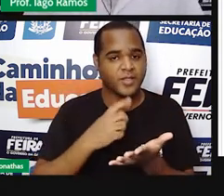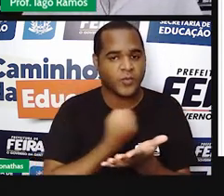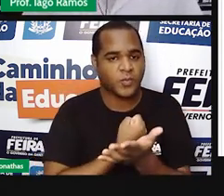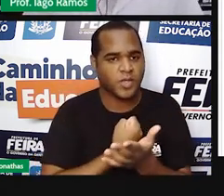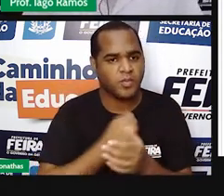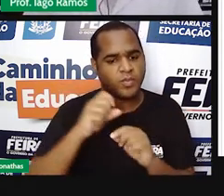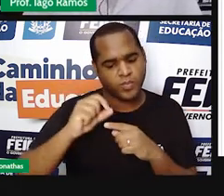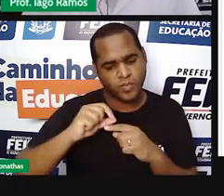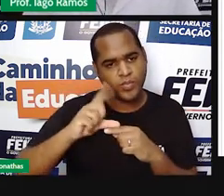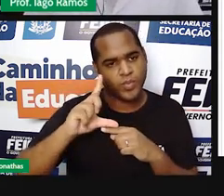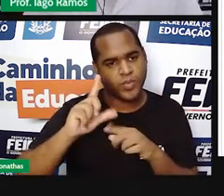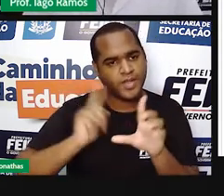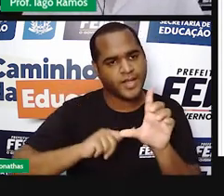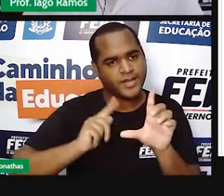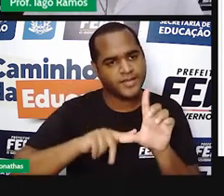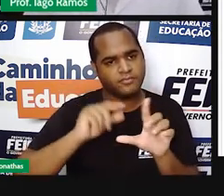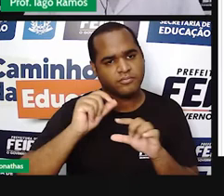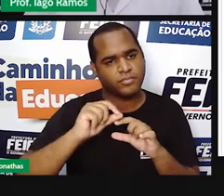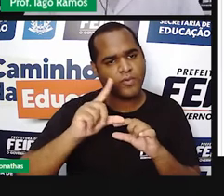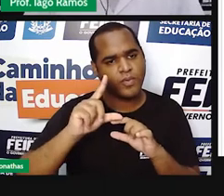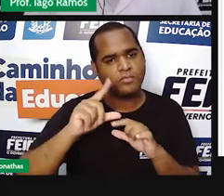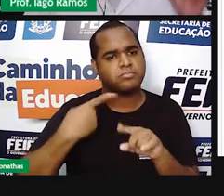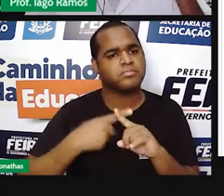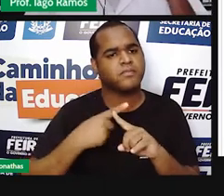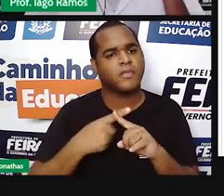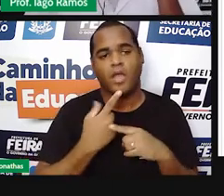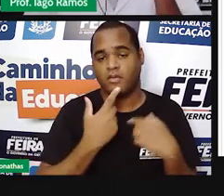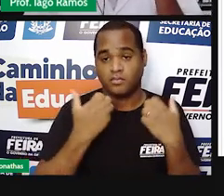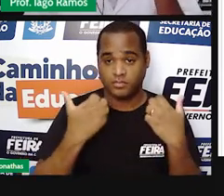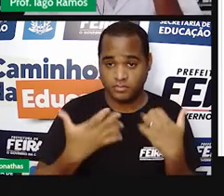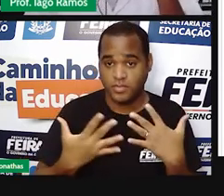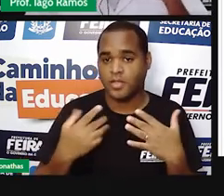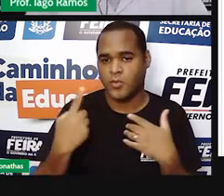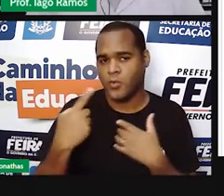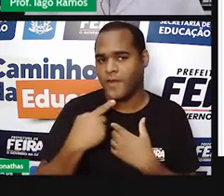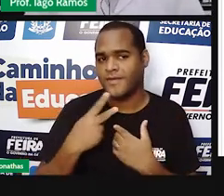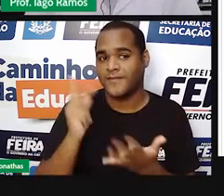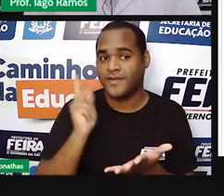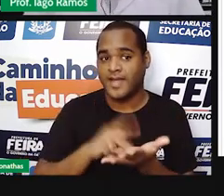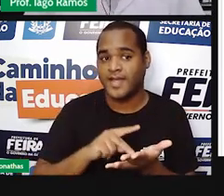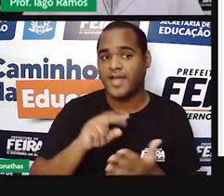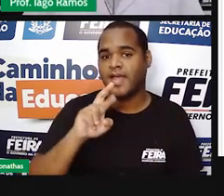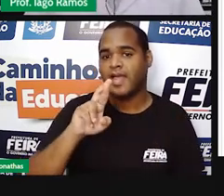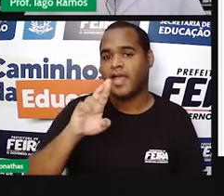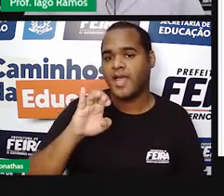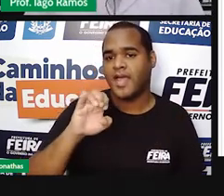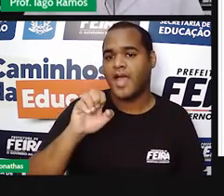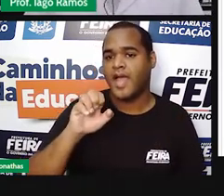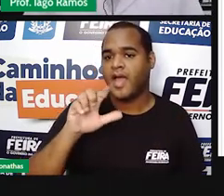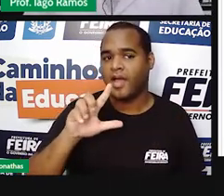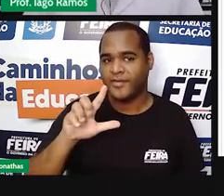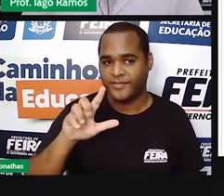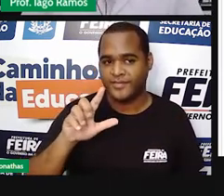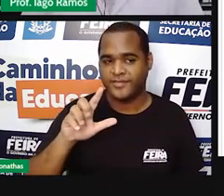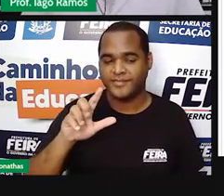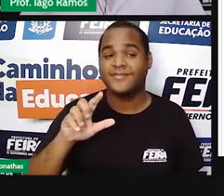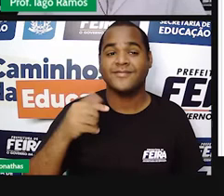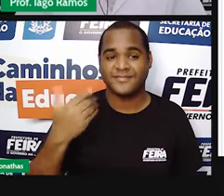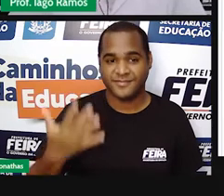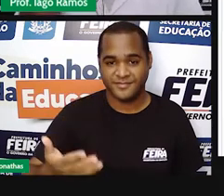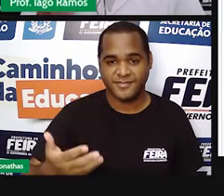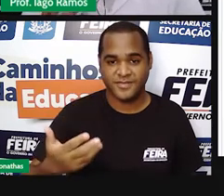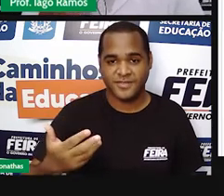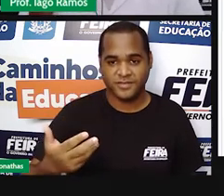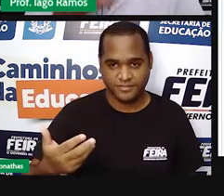maiúsculas, porque nós vamos falar dos números reais. Olha só que bacana, tá bom? Bom,